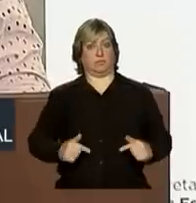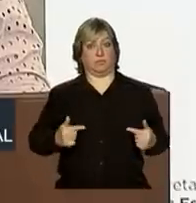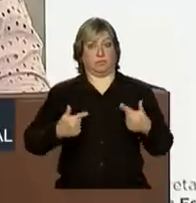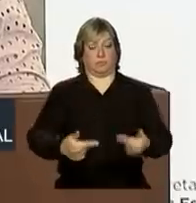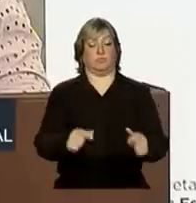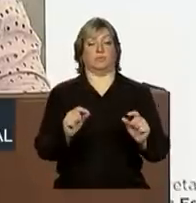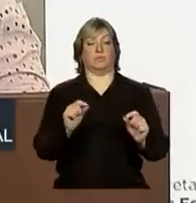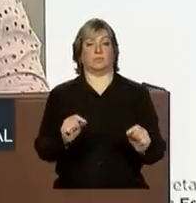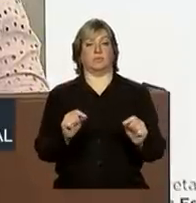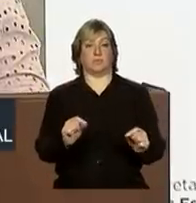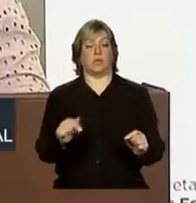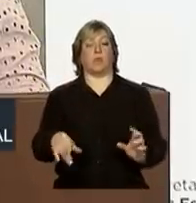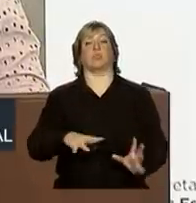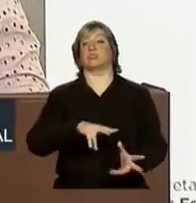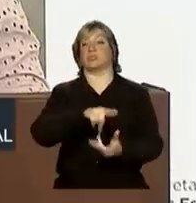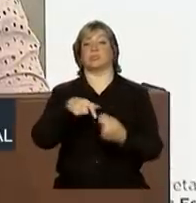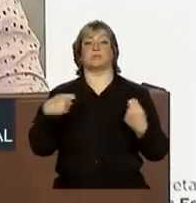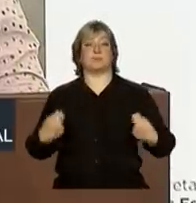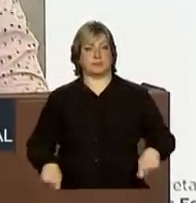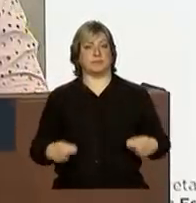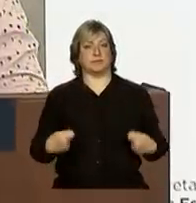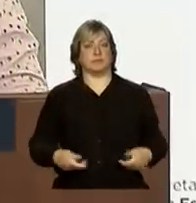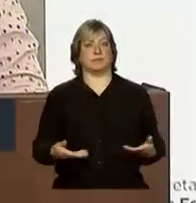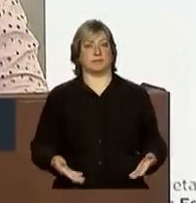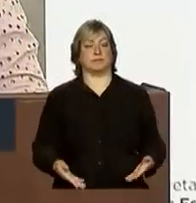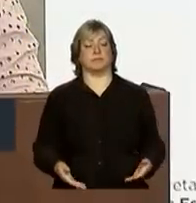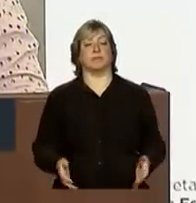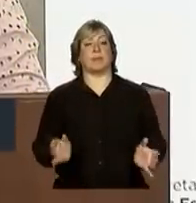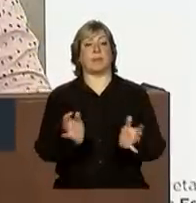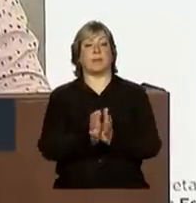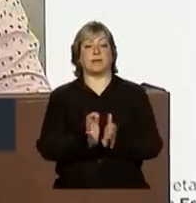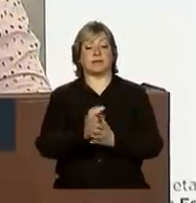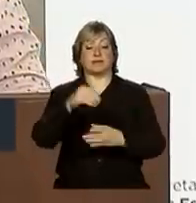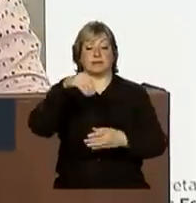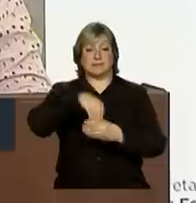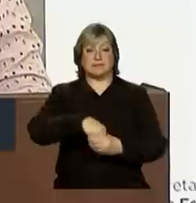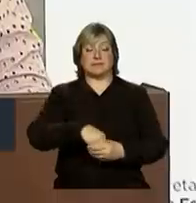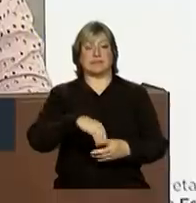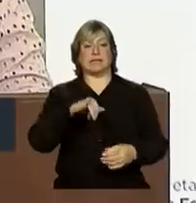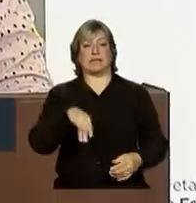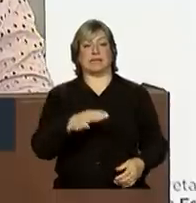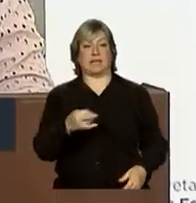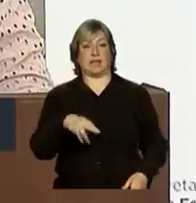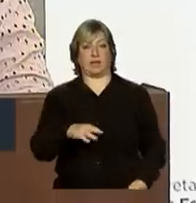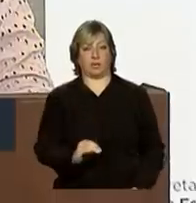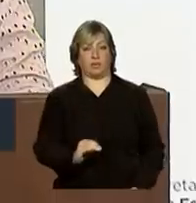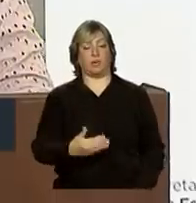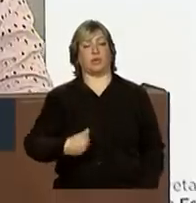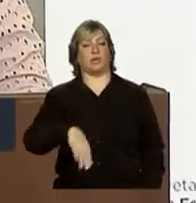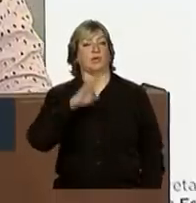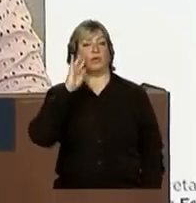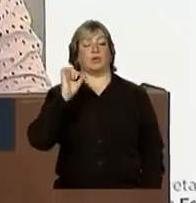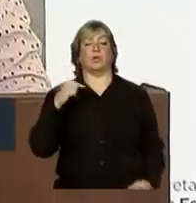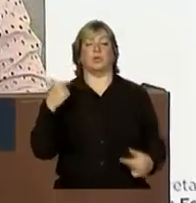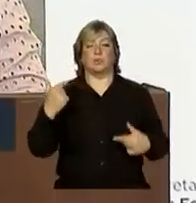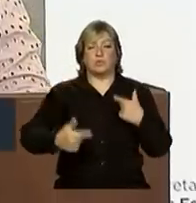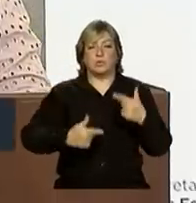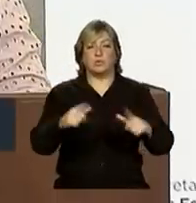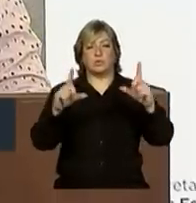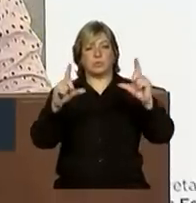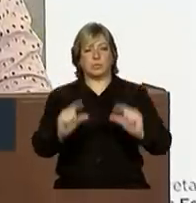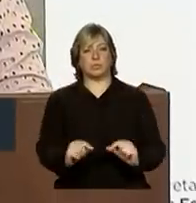que o mundo precisa. No ambiente interno, escolhemos priorizar a luta pela redução das